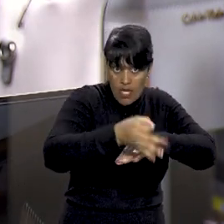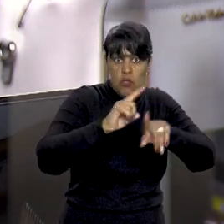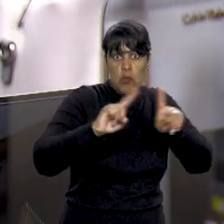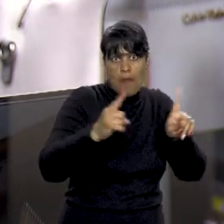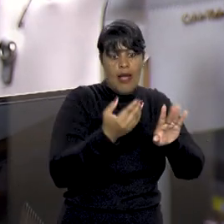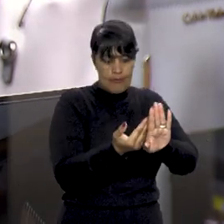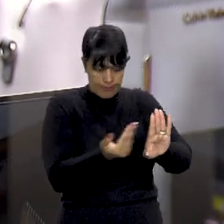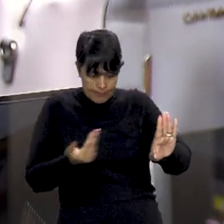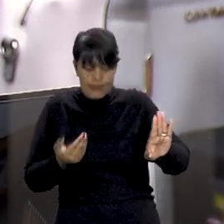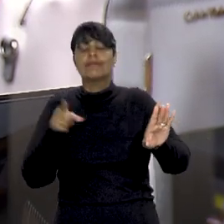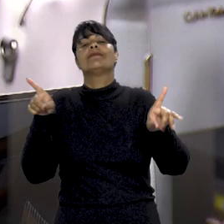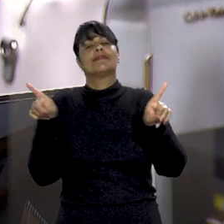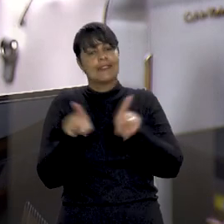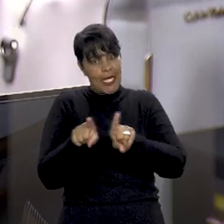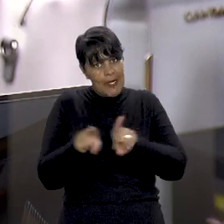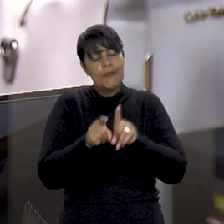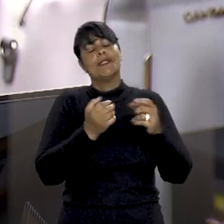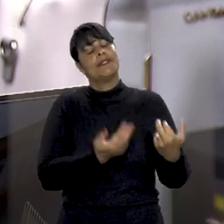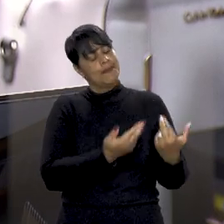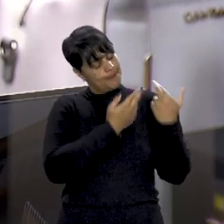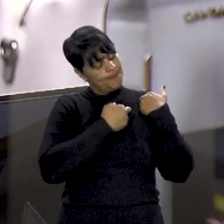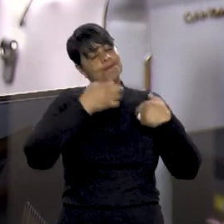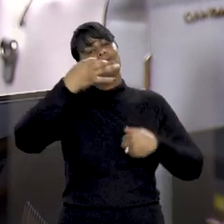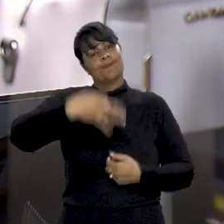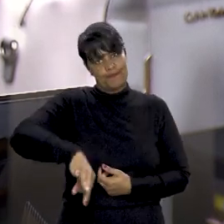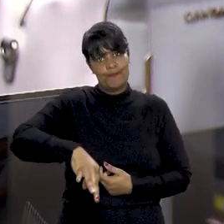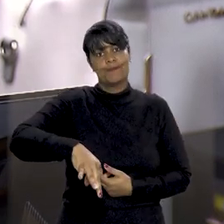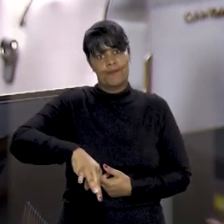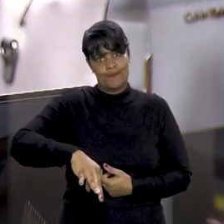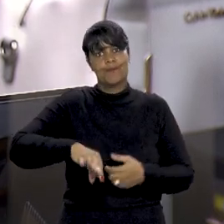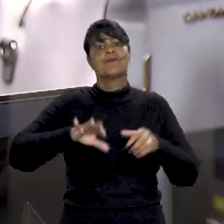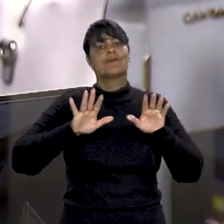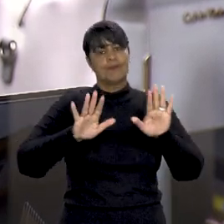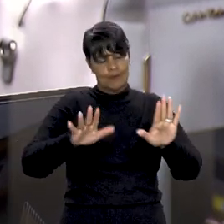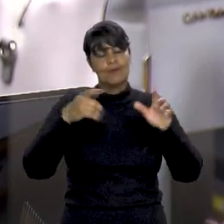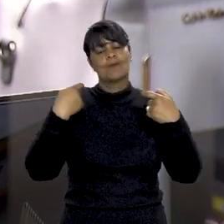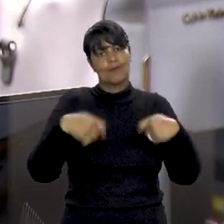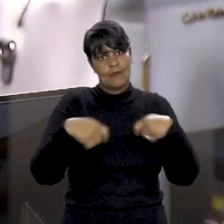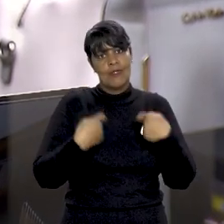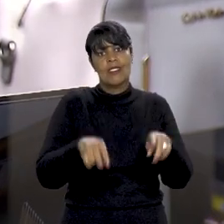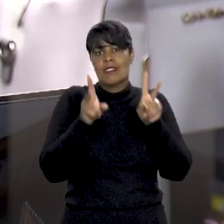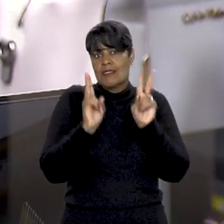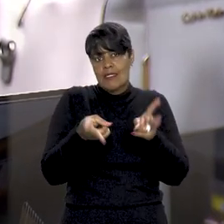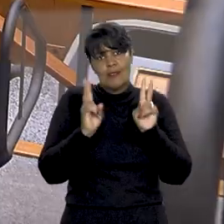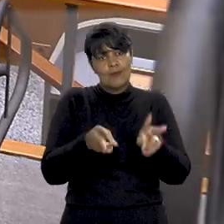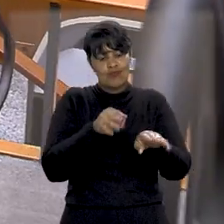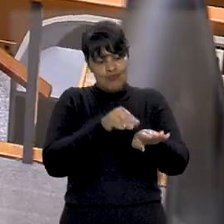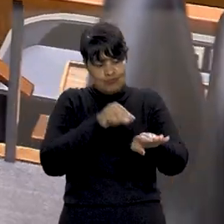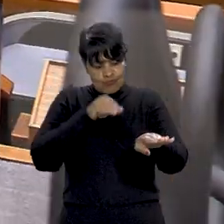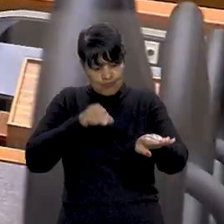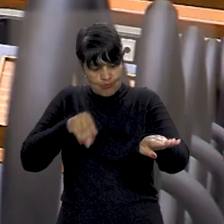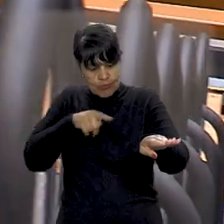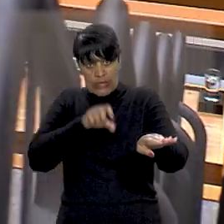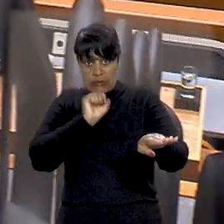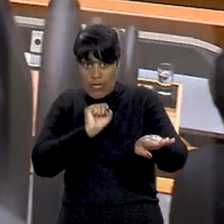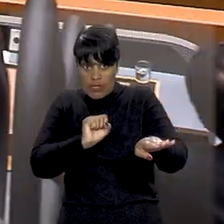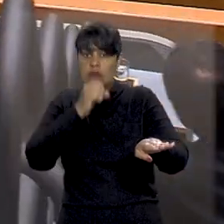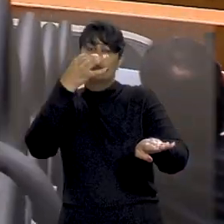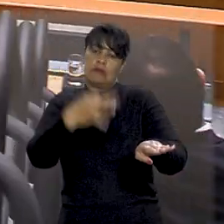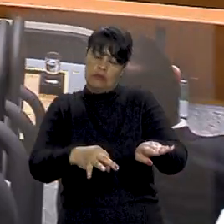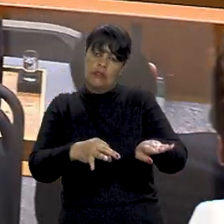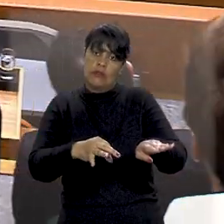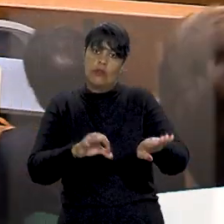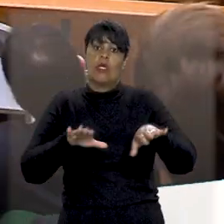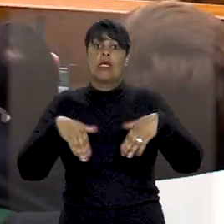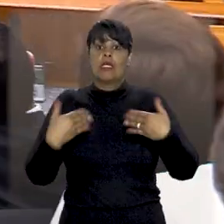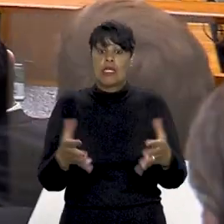também nos momentos que o antecedem e o sucedem desde que estejam vinculados à sua execução. Ao negar provimento ao recurso,